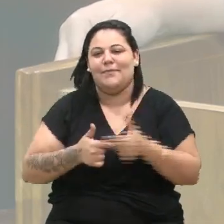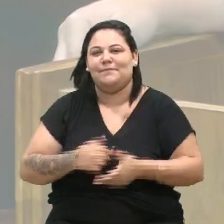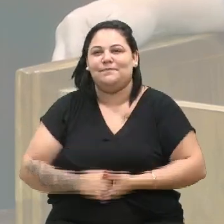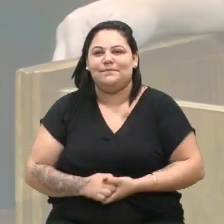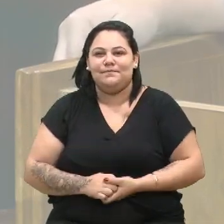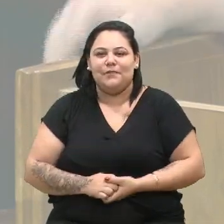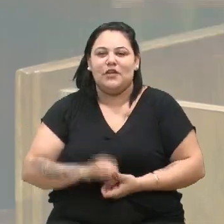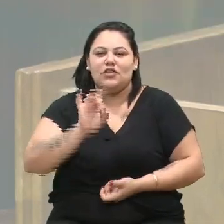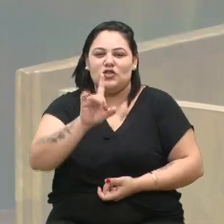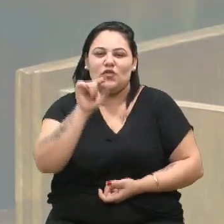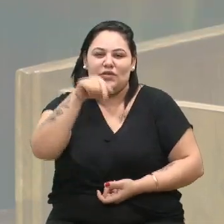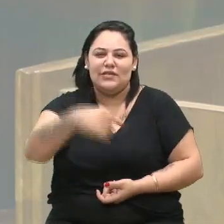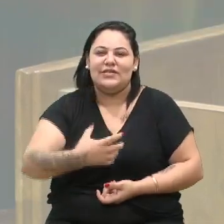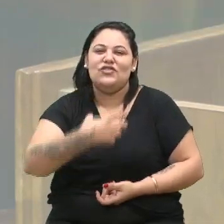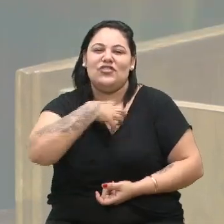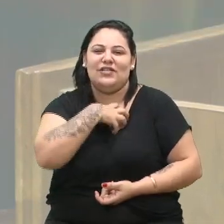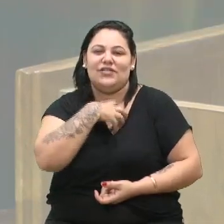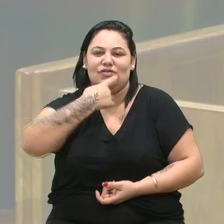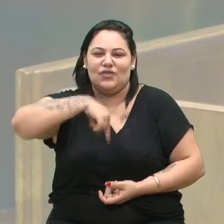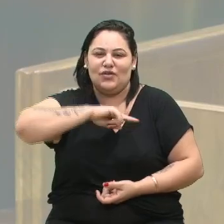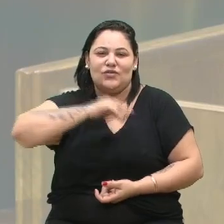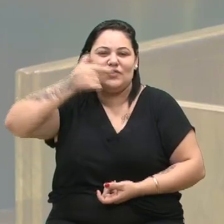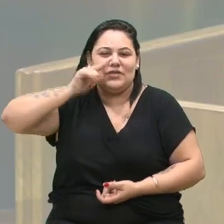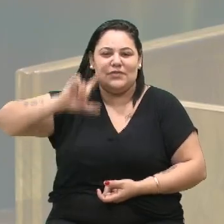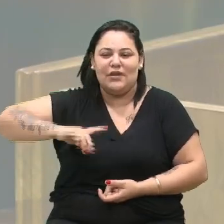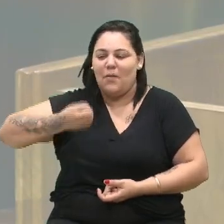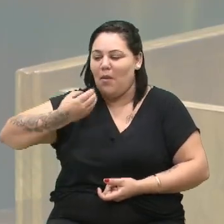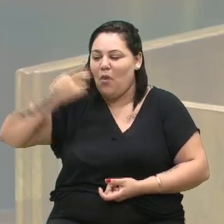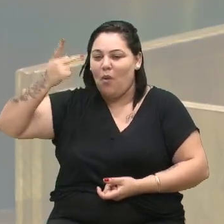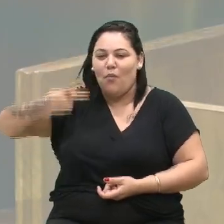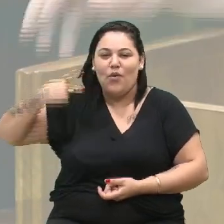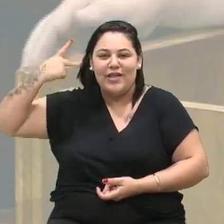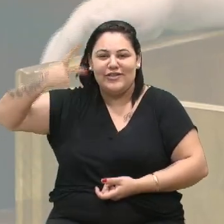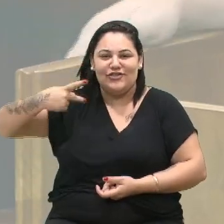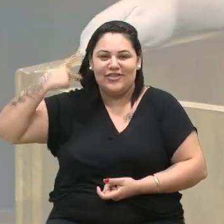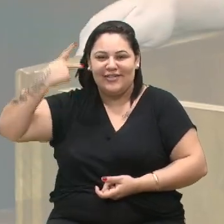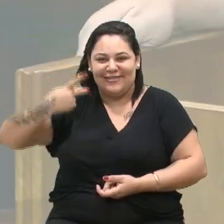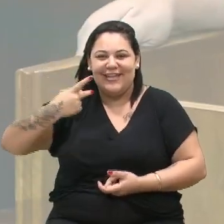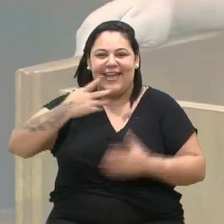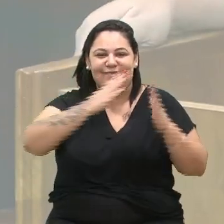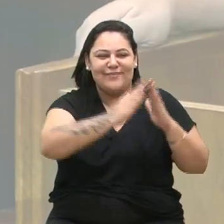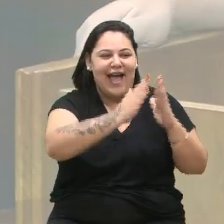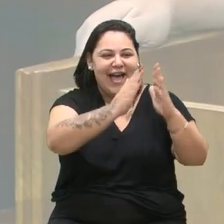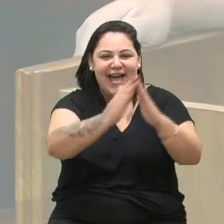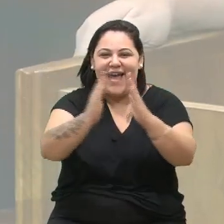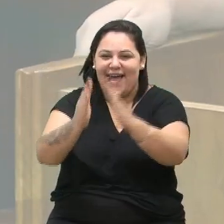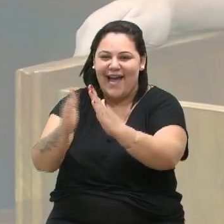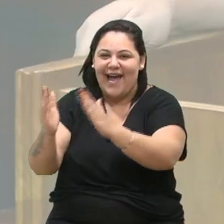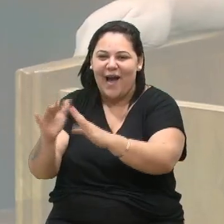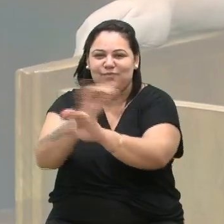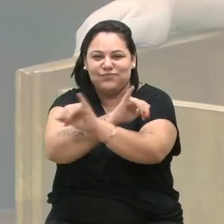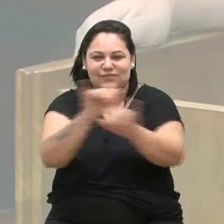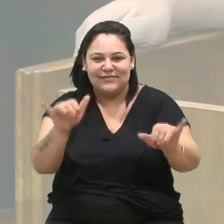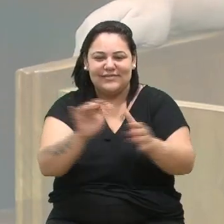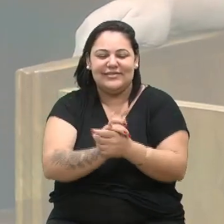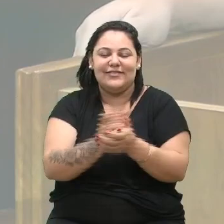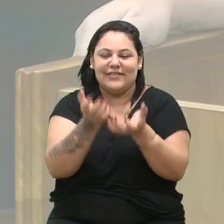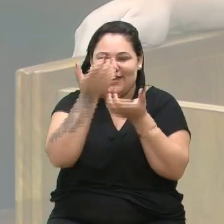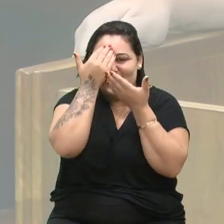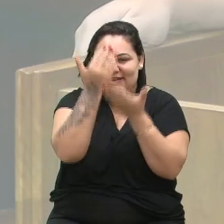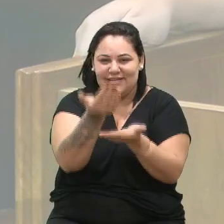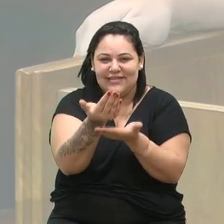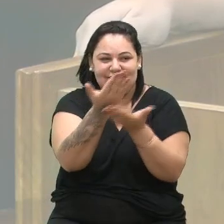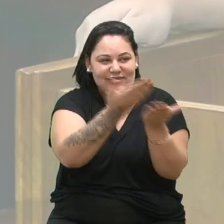Somente assim a gente leva a boa política de porta em porta, vereador Wess. Então, eu quero agradecer ao senhor, ao vereador